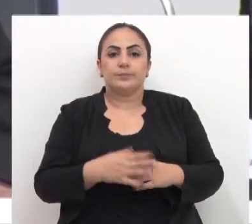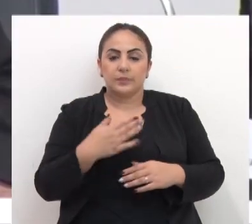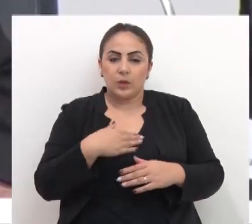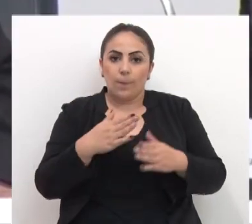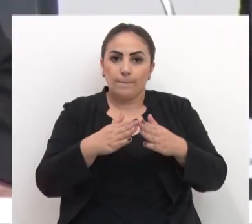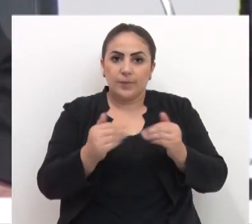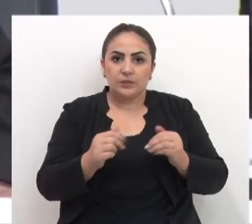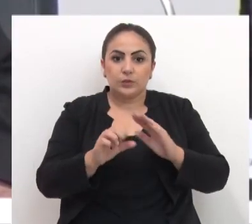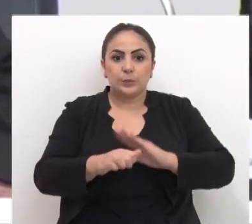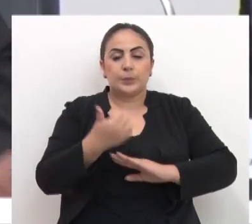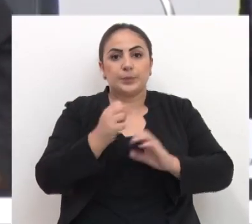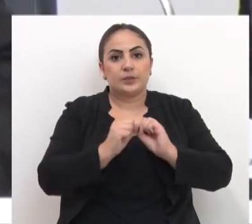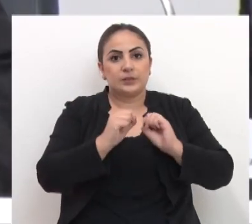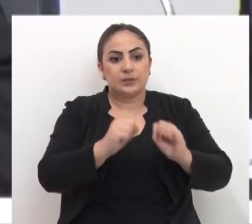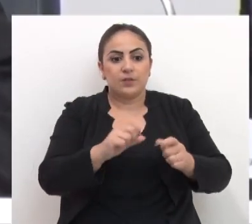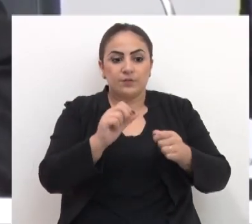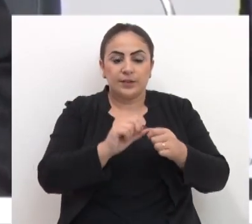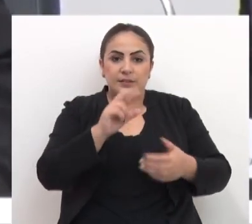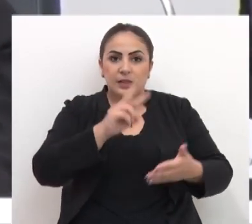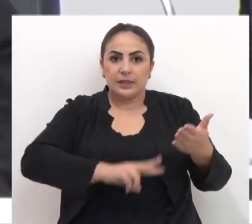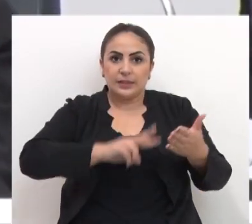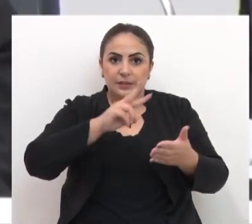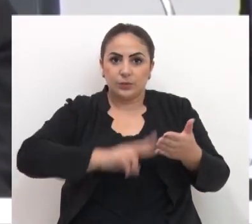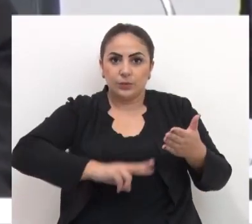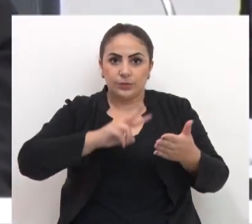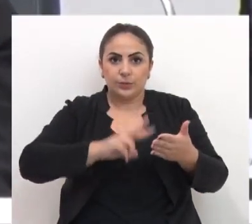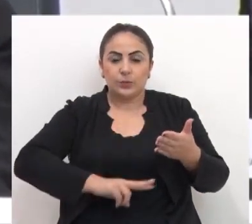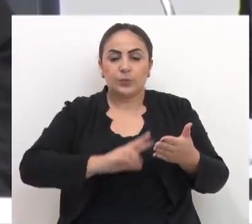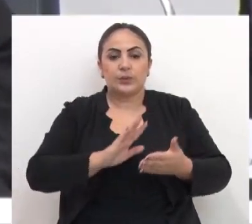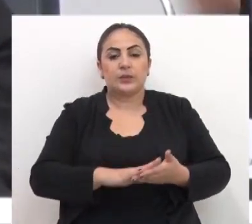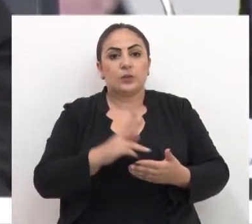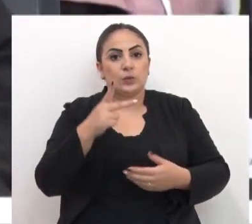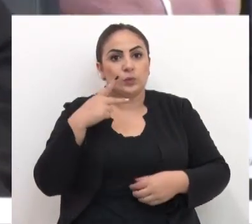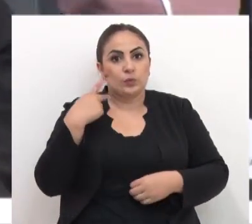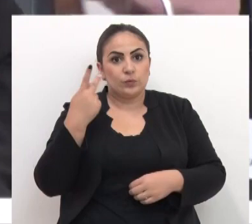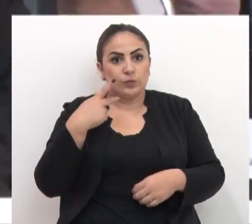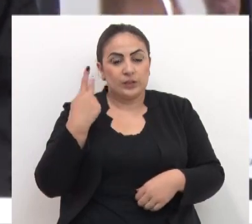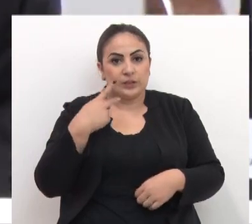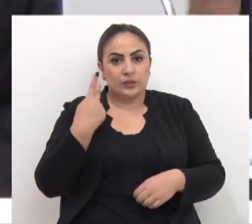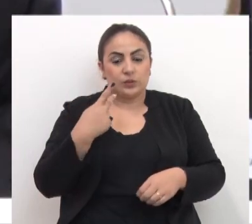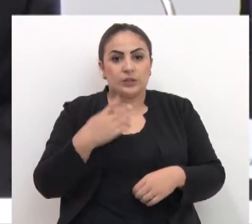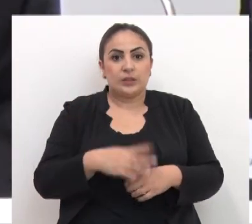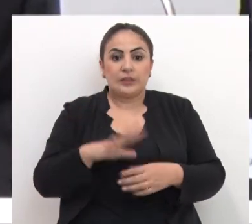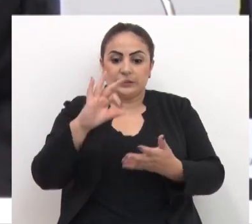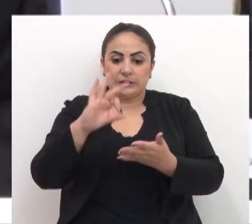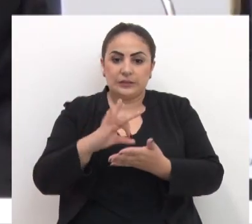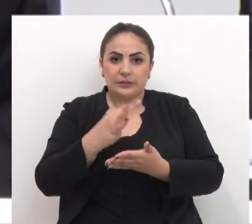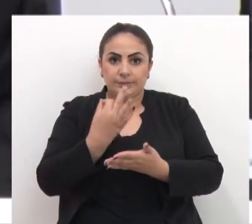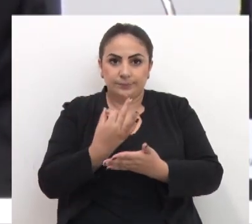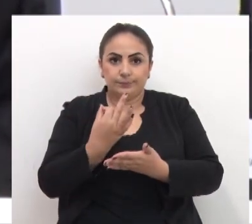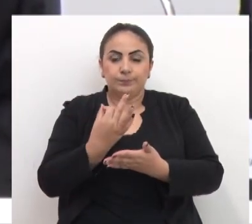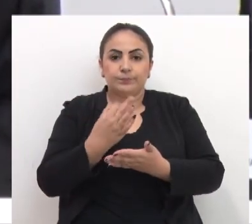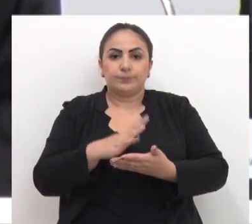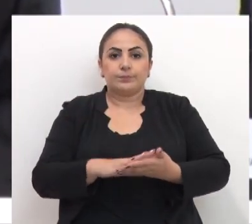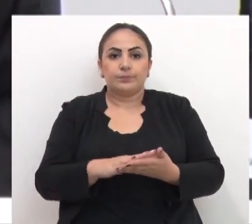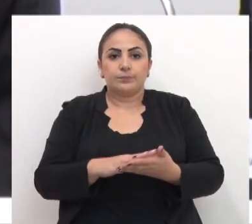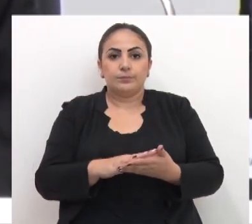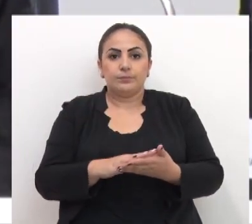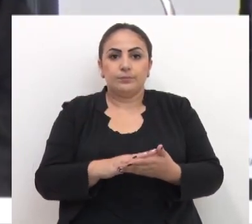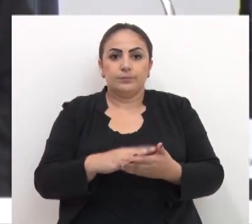Solicito ao primeiro secretário que faça a leitura do vereador que se inscreveu para